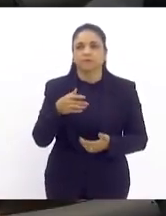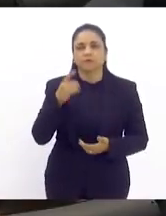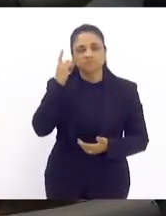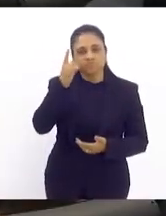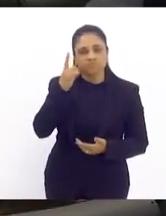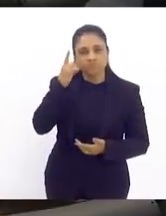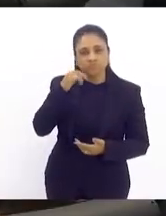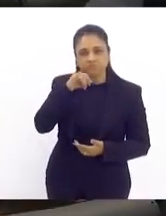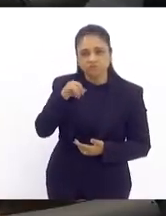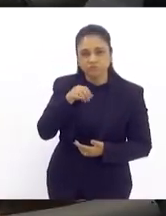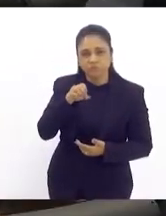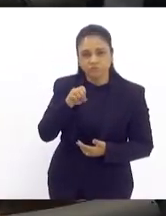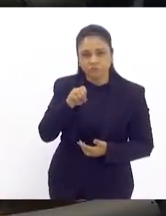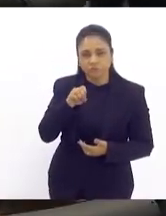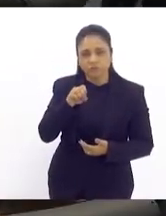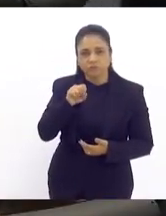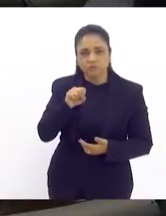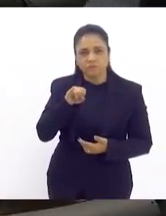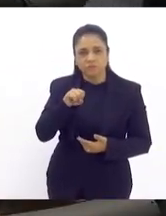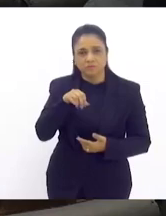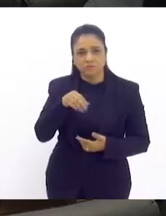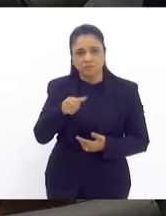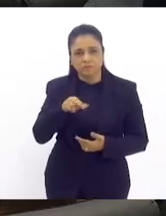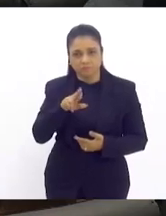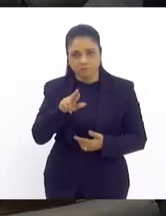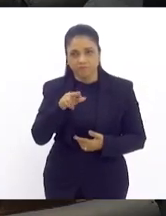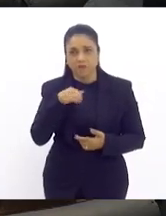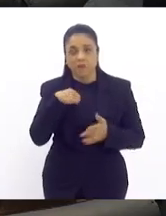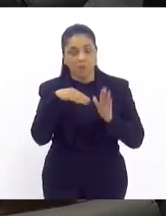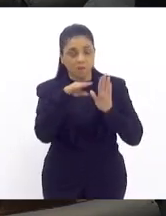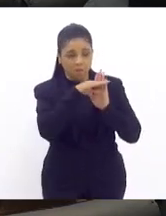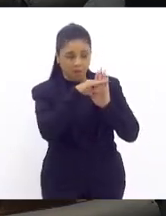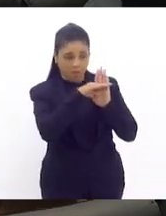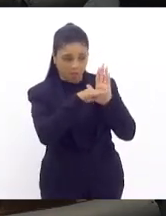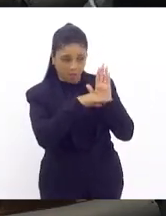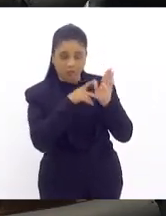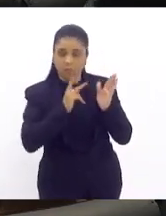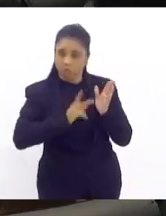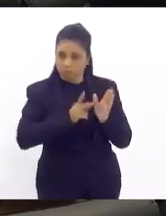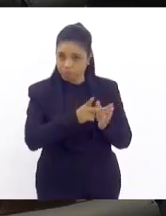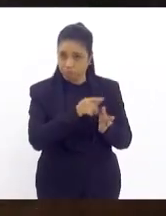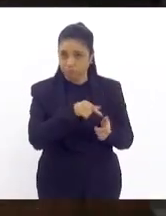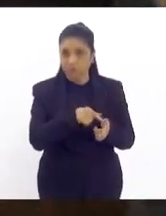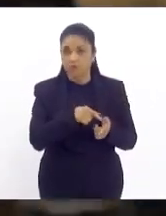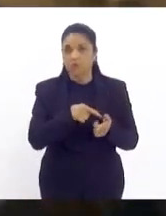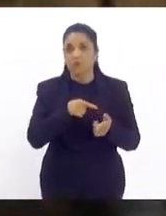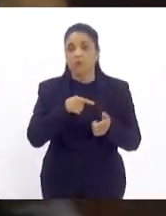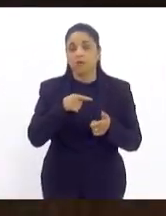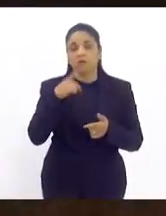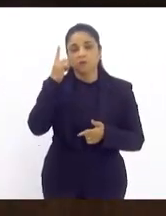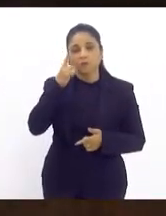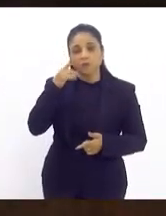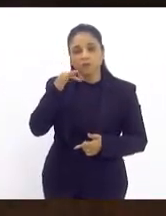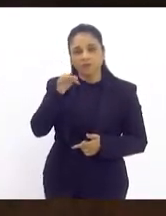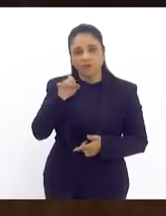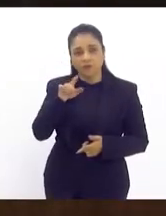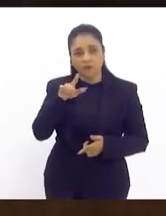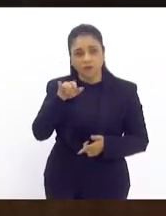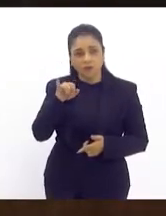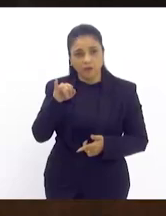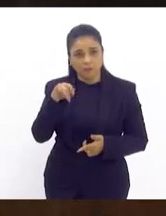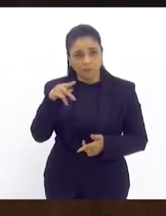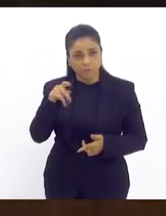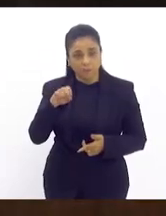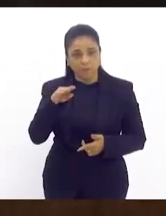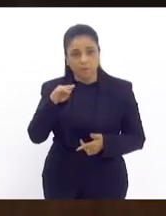eu entendo pela pauta eu entendo que o deputado Felipe Albel tem toda